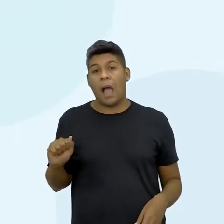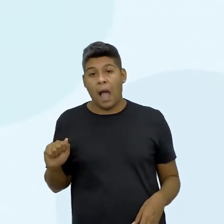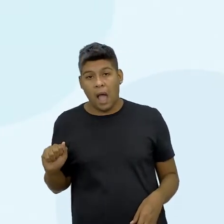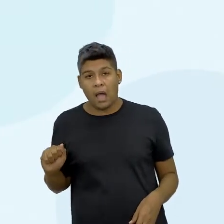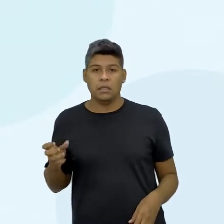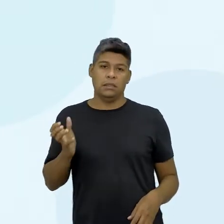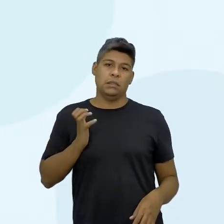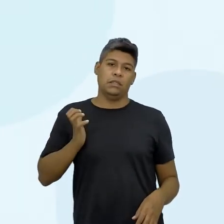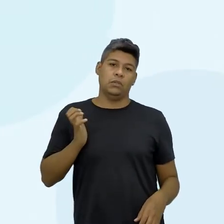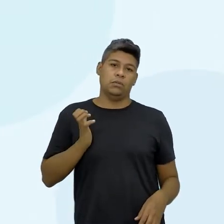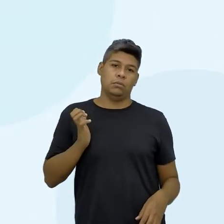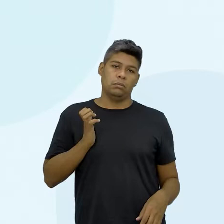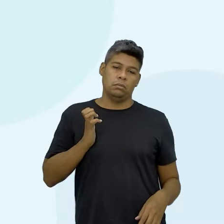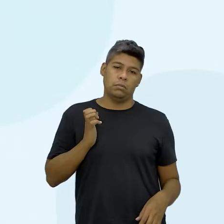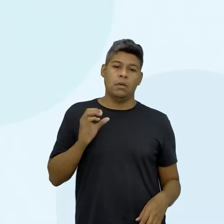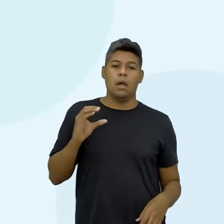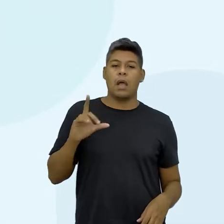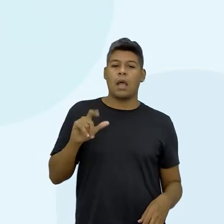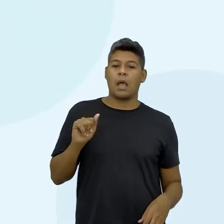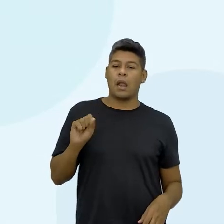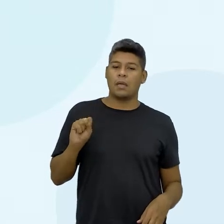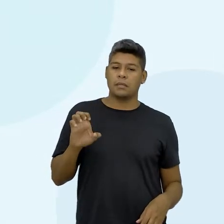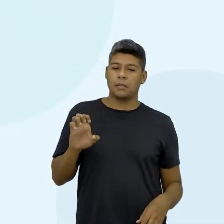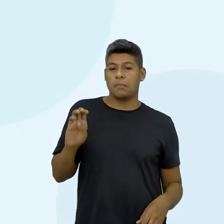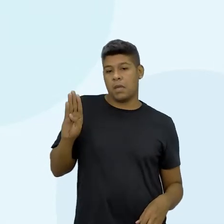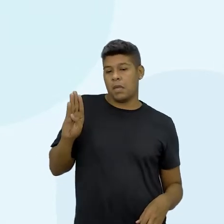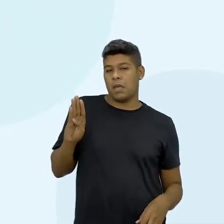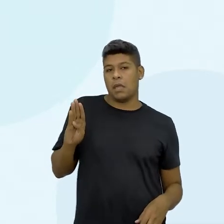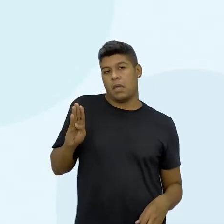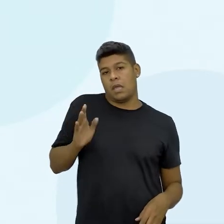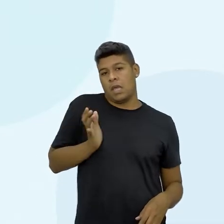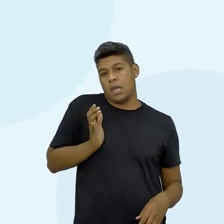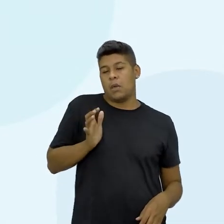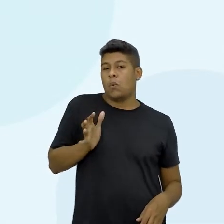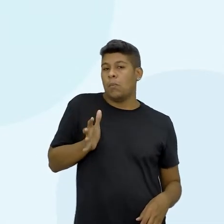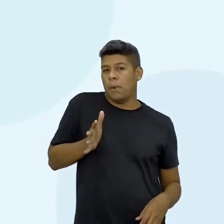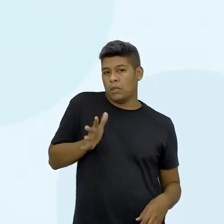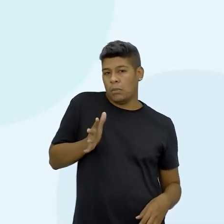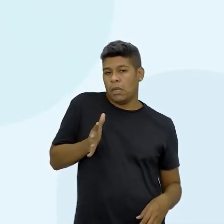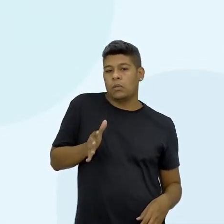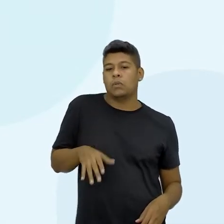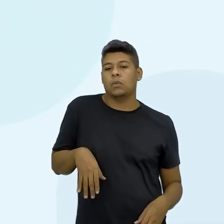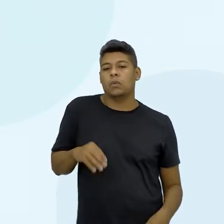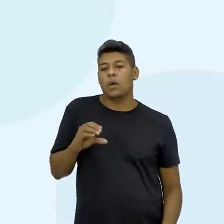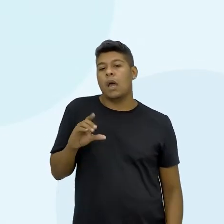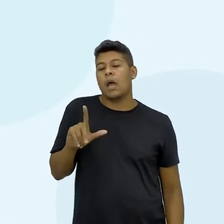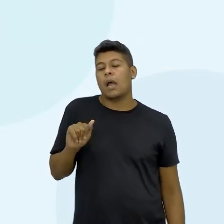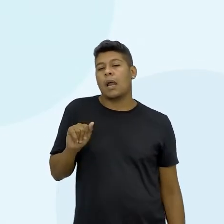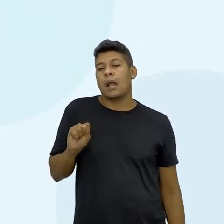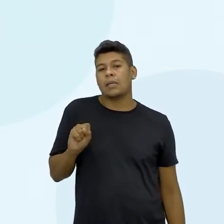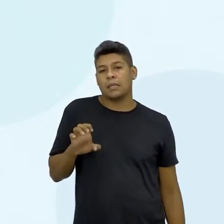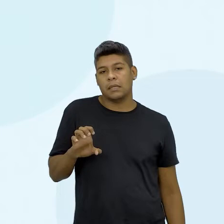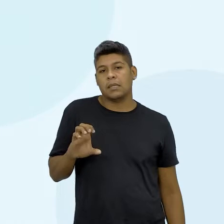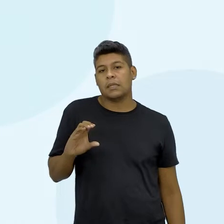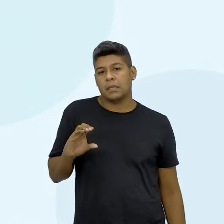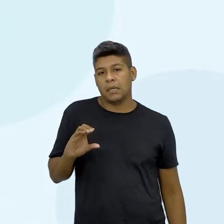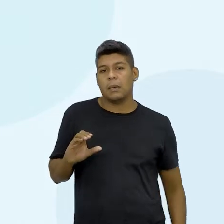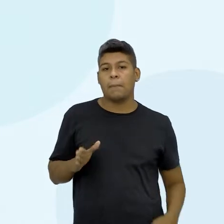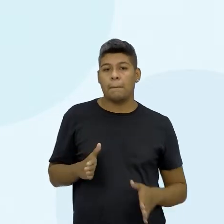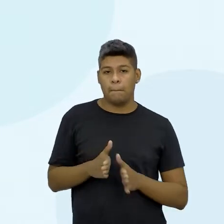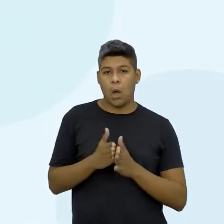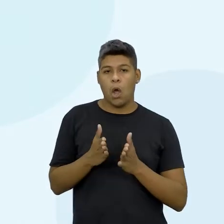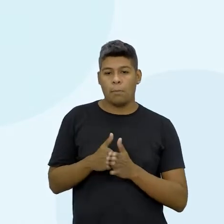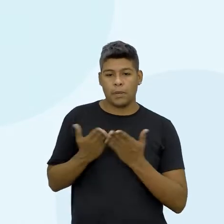e na classe D? E aí eu comentei com vocês, né? Eu contei para vocês que a gente é subdividido por classe economicamente ativa